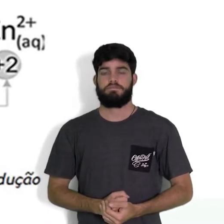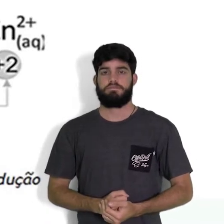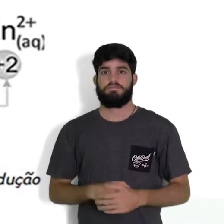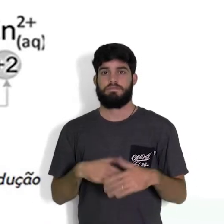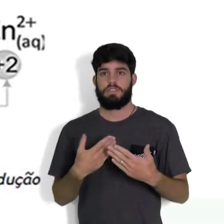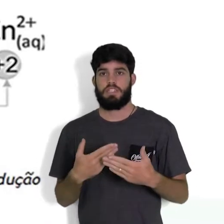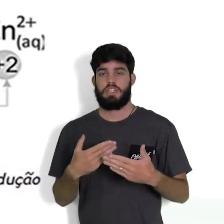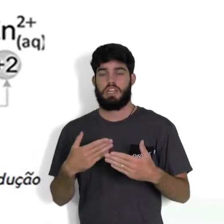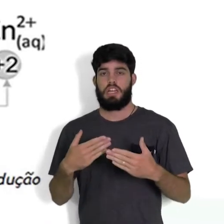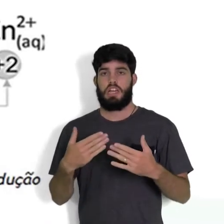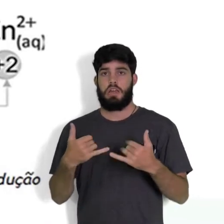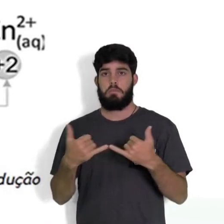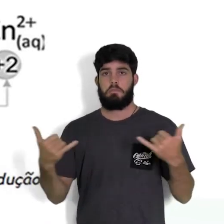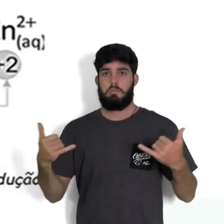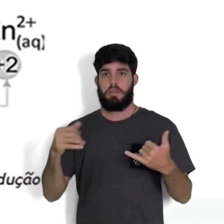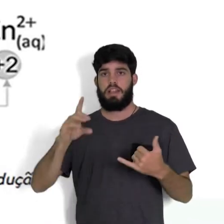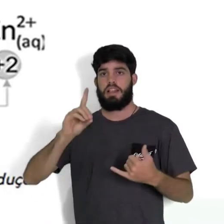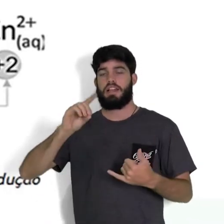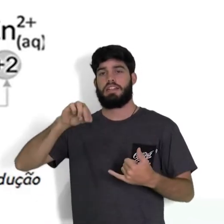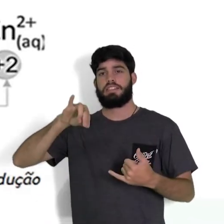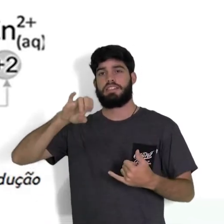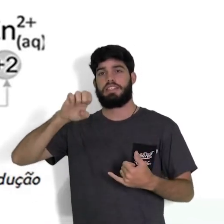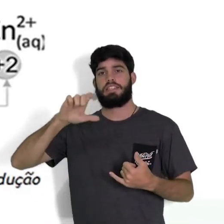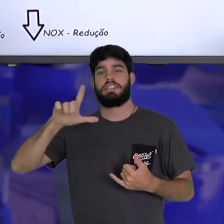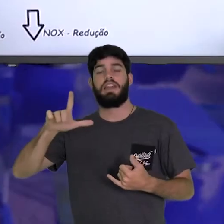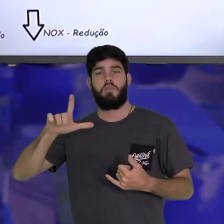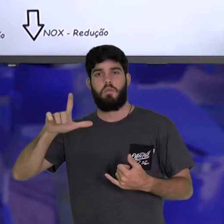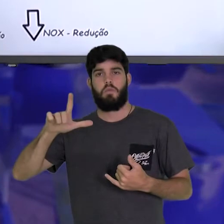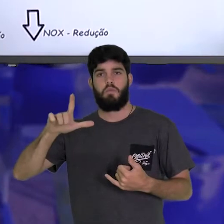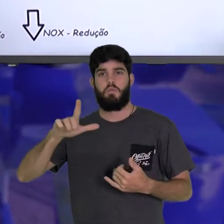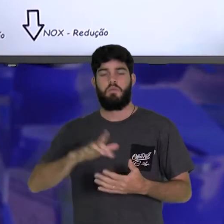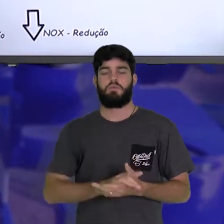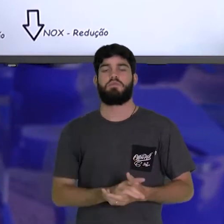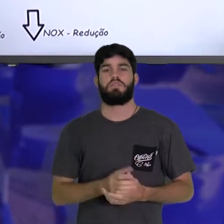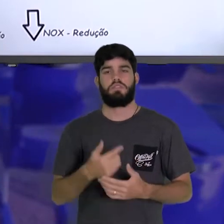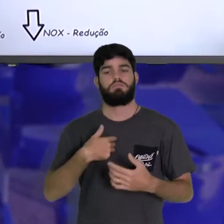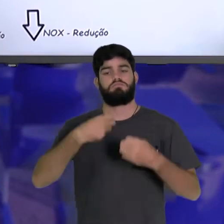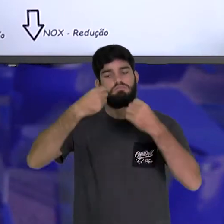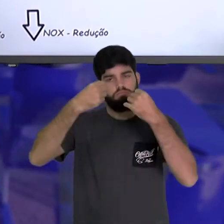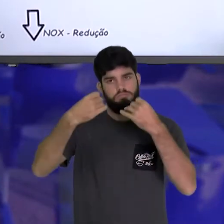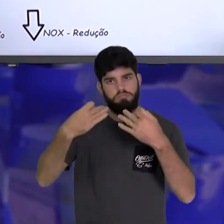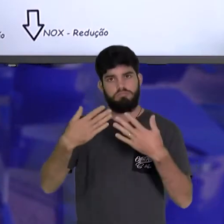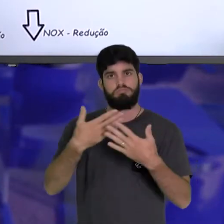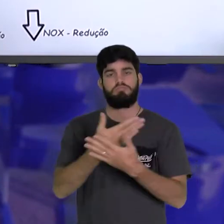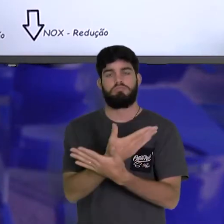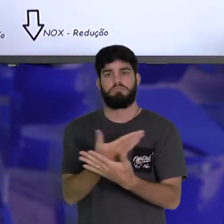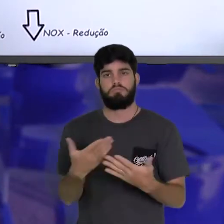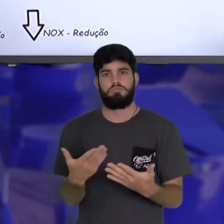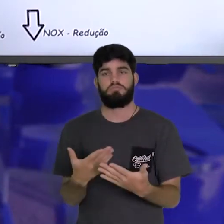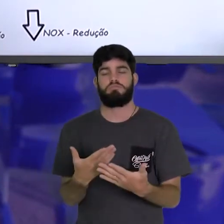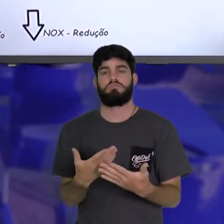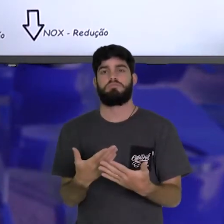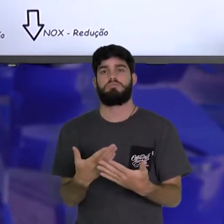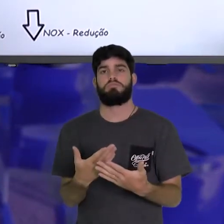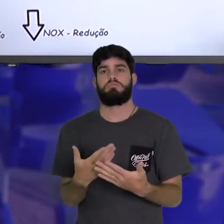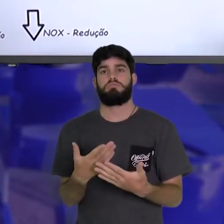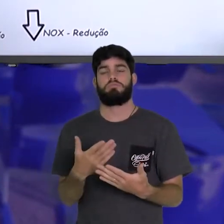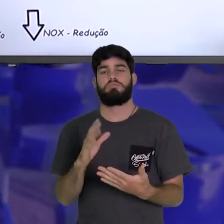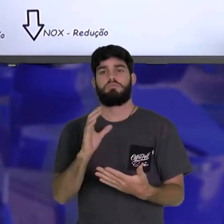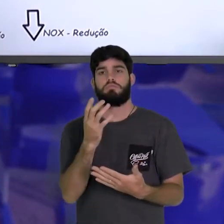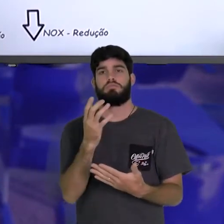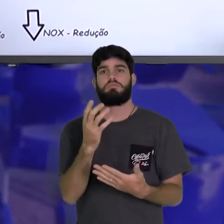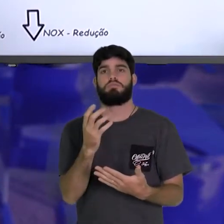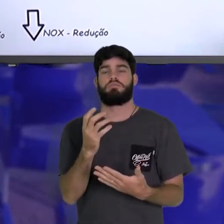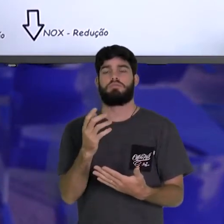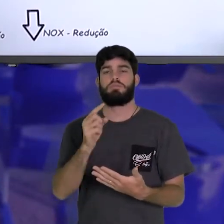é exatamente essa que eu narrei para vocês. É uma pilha que é formada por zinco